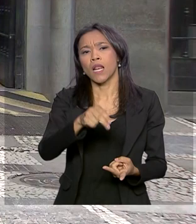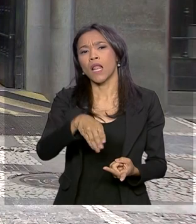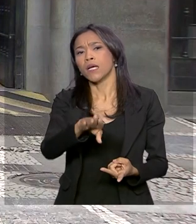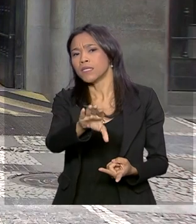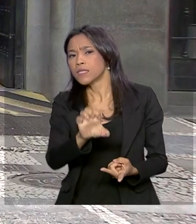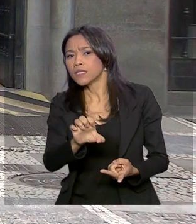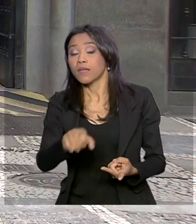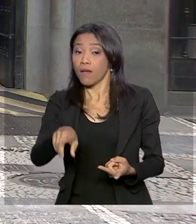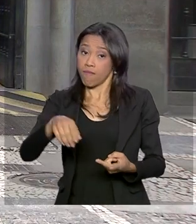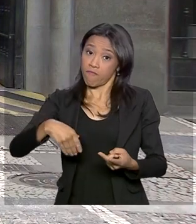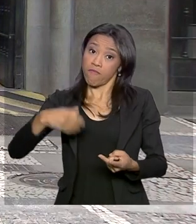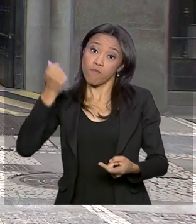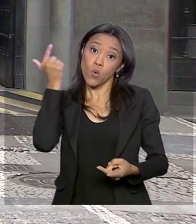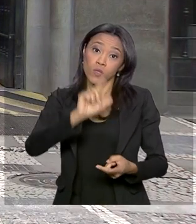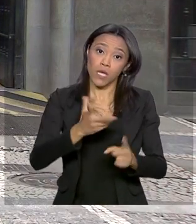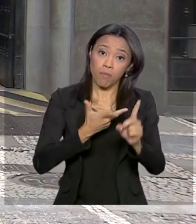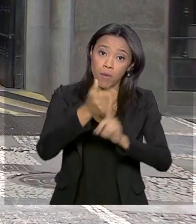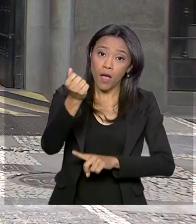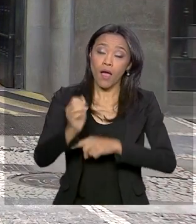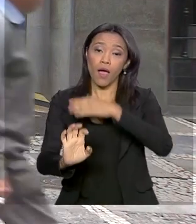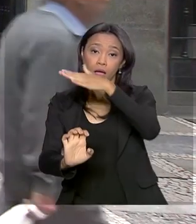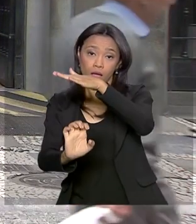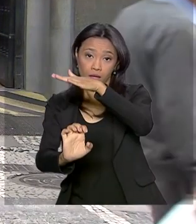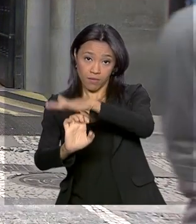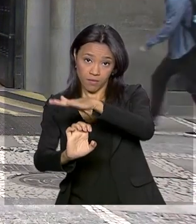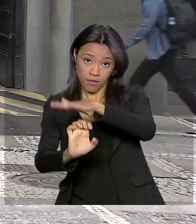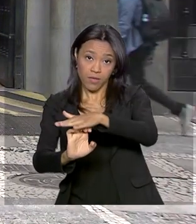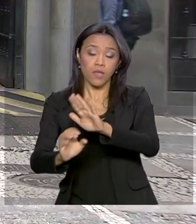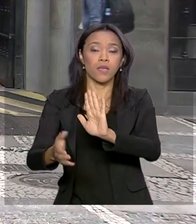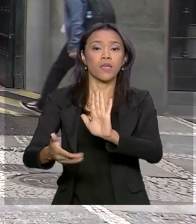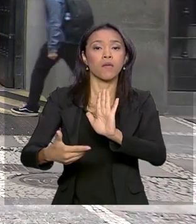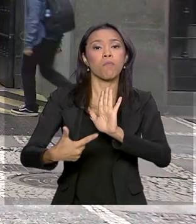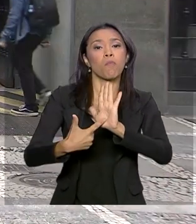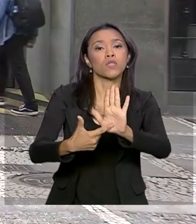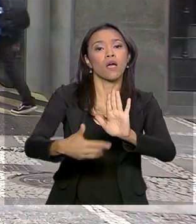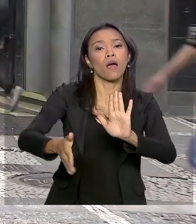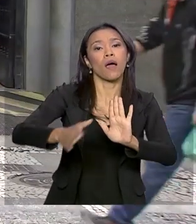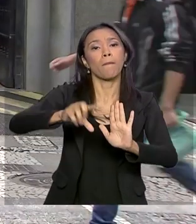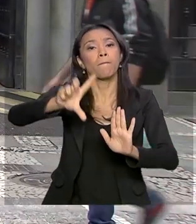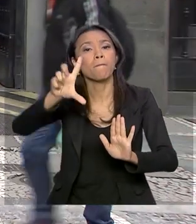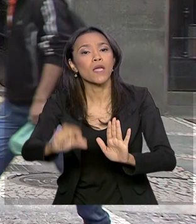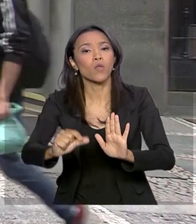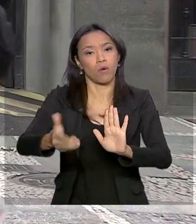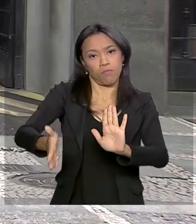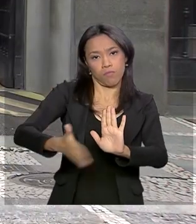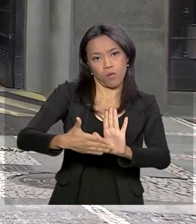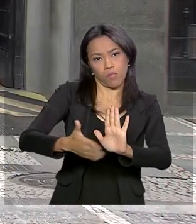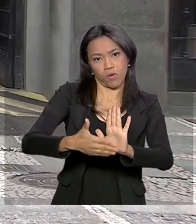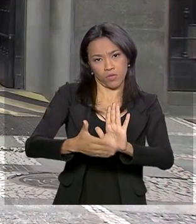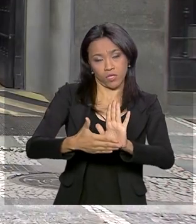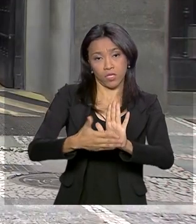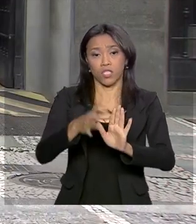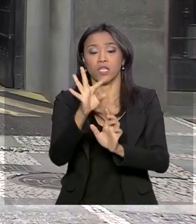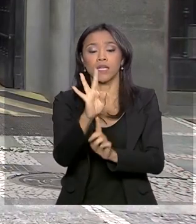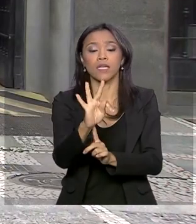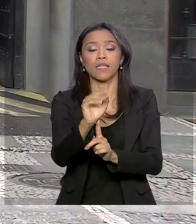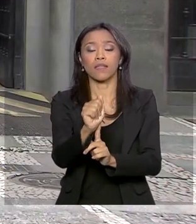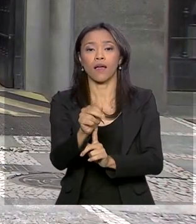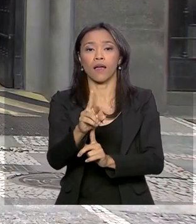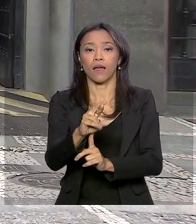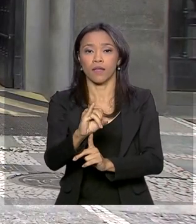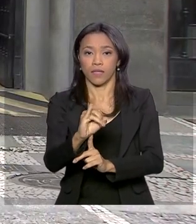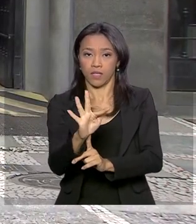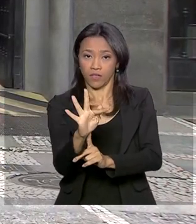que apresentar a menor proposta para a tarifa de pedágio, que será cobrada ao longo dos